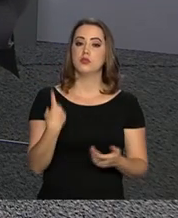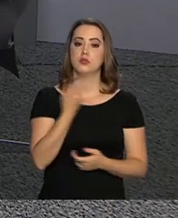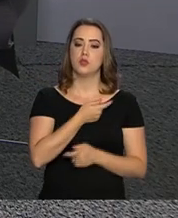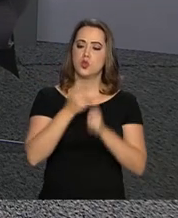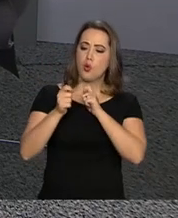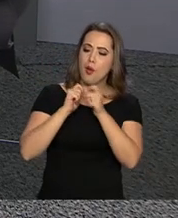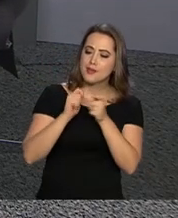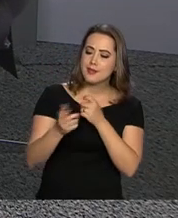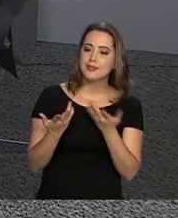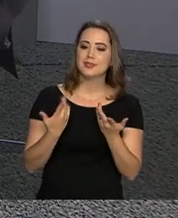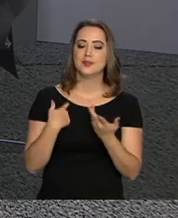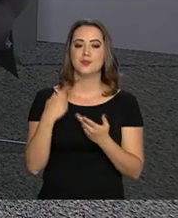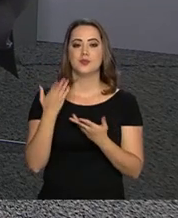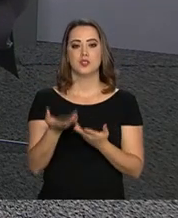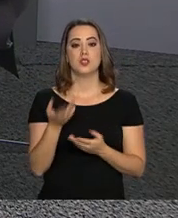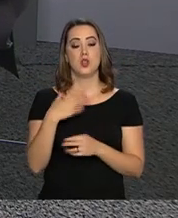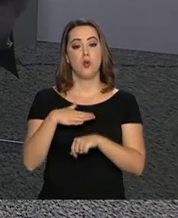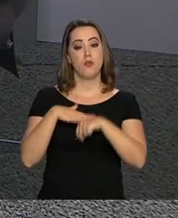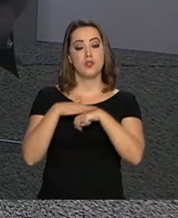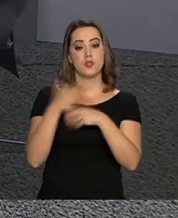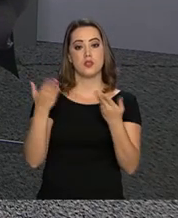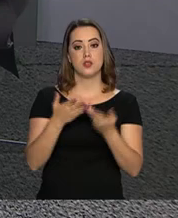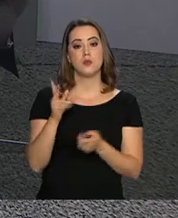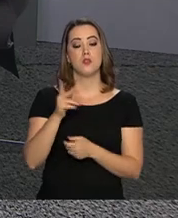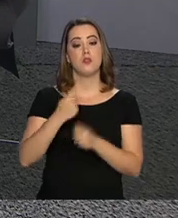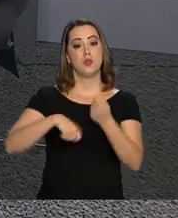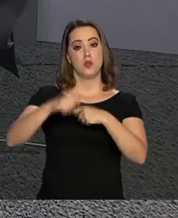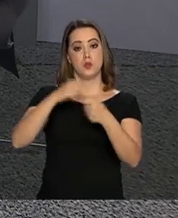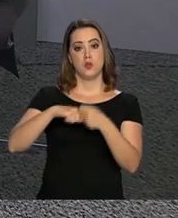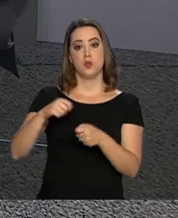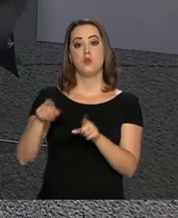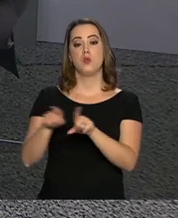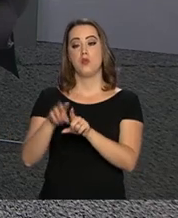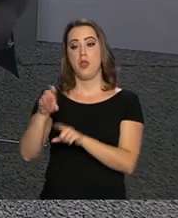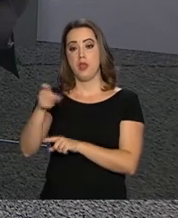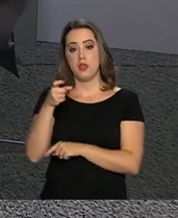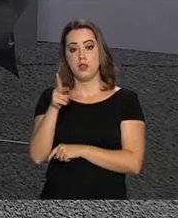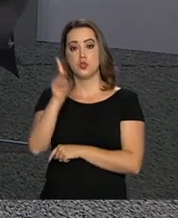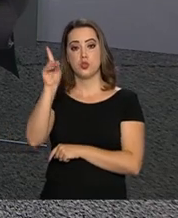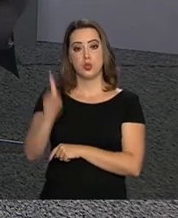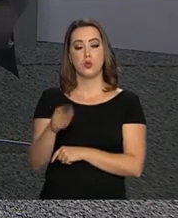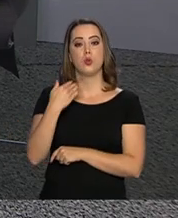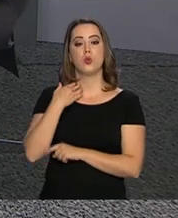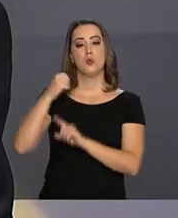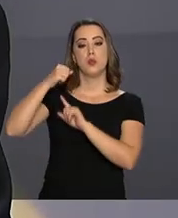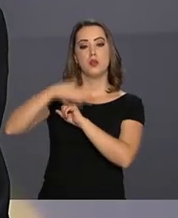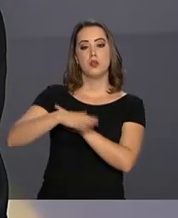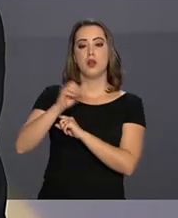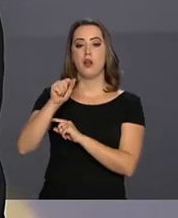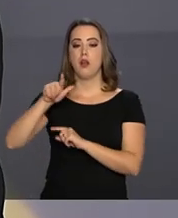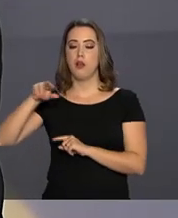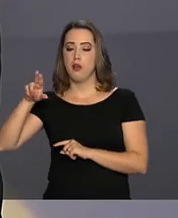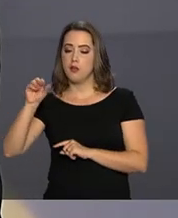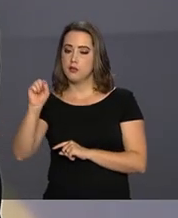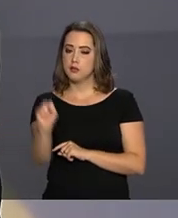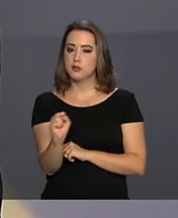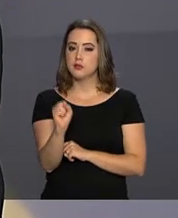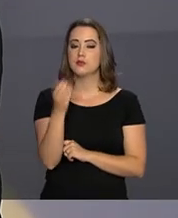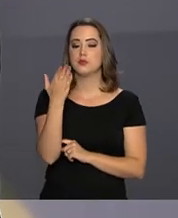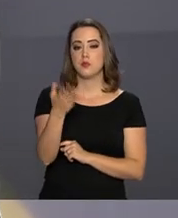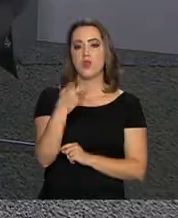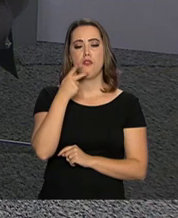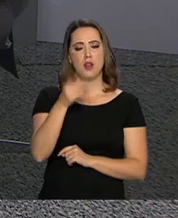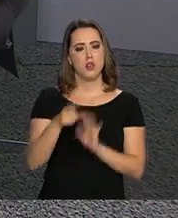nossa entrevista. Quem conversou com a gente foi o economista e ex-diretor do Banco Central, Carlos Eduardo de Freitas.